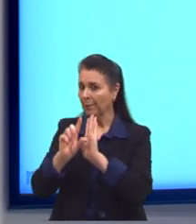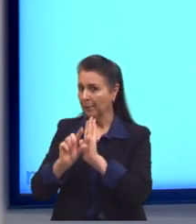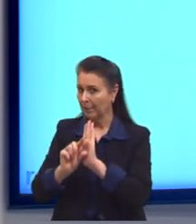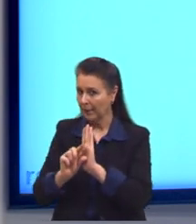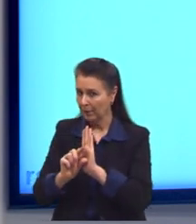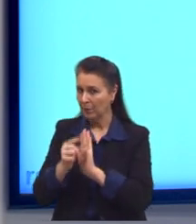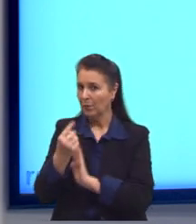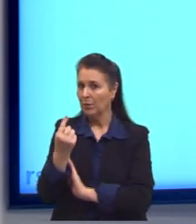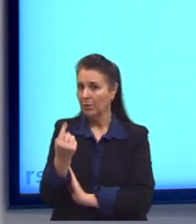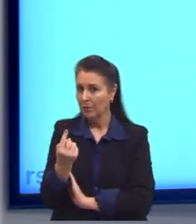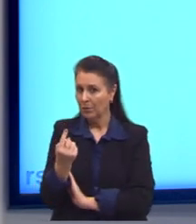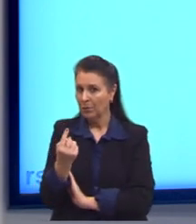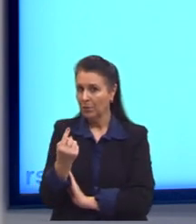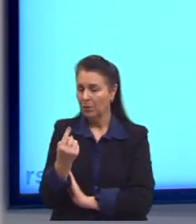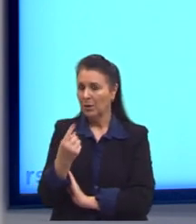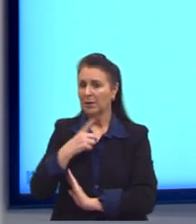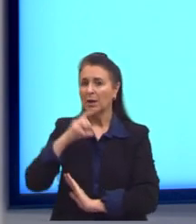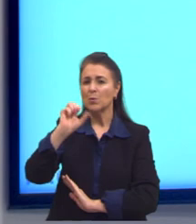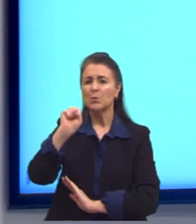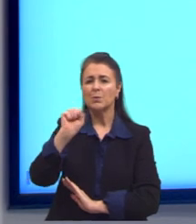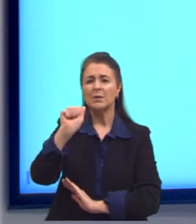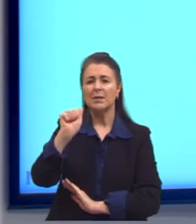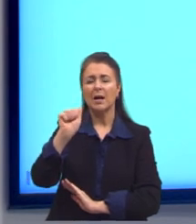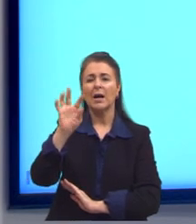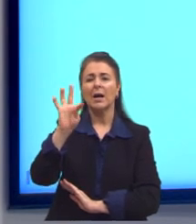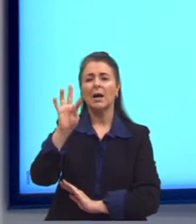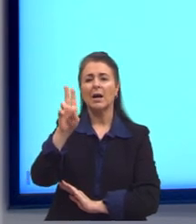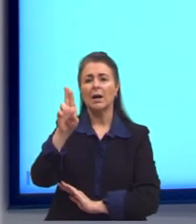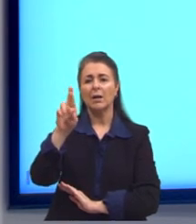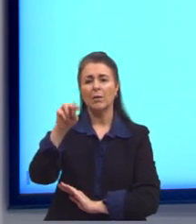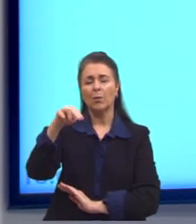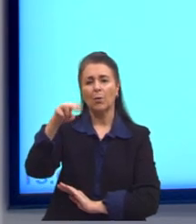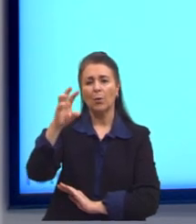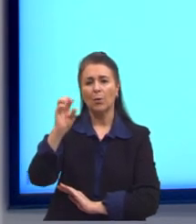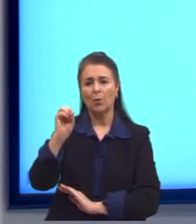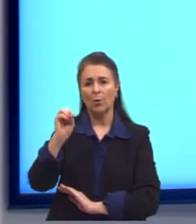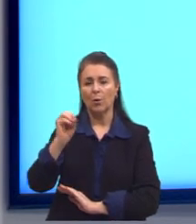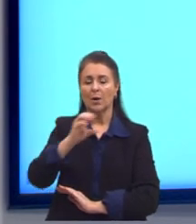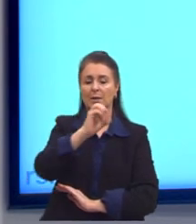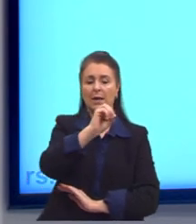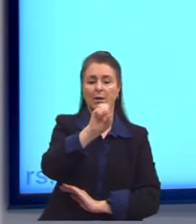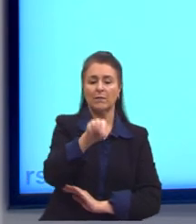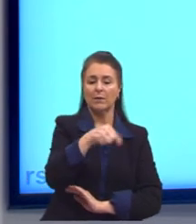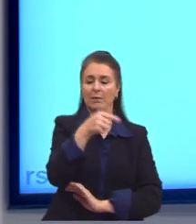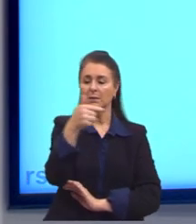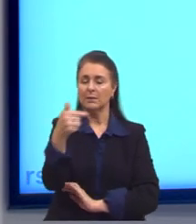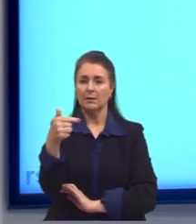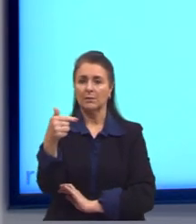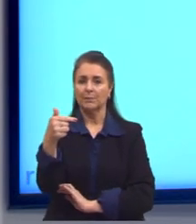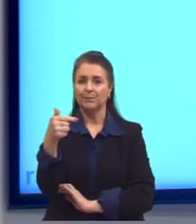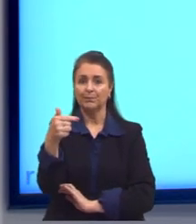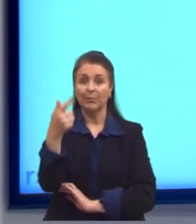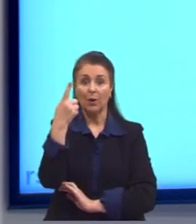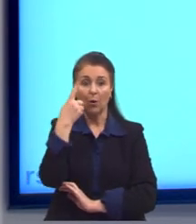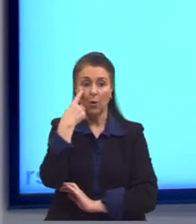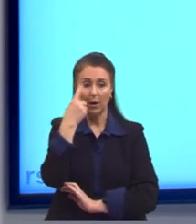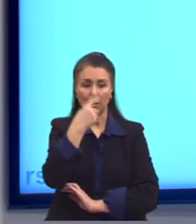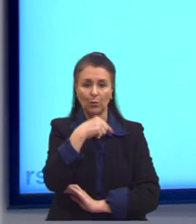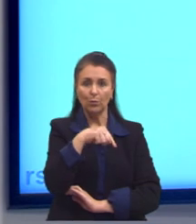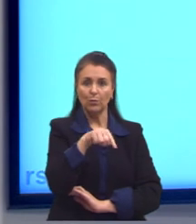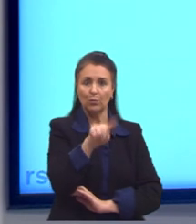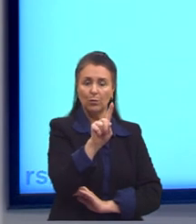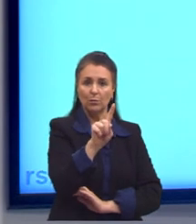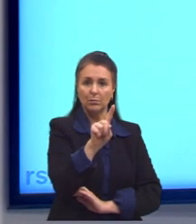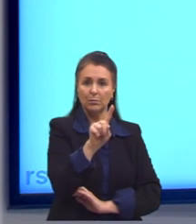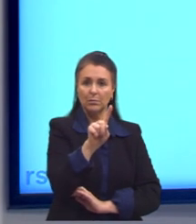Observem que aqui a gente tem Saturno, Saturno, 0,7. Então, se vocês observarem todos os outros, é o